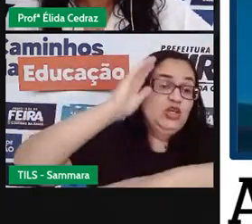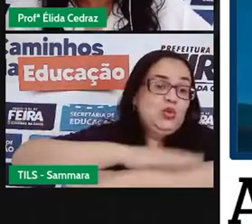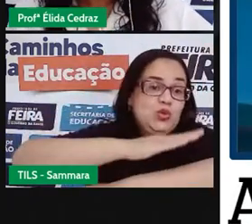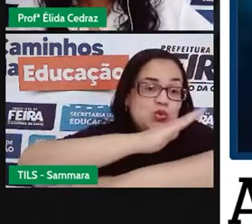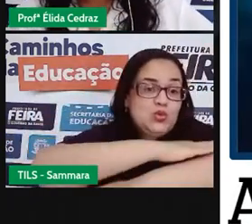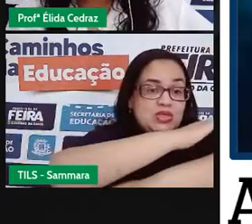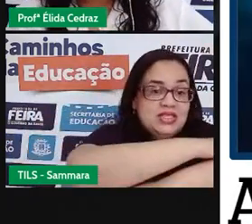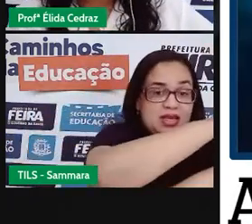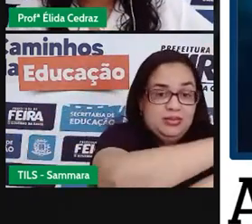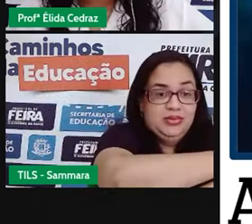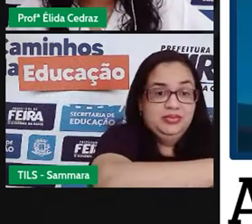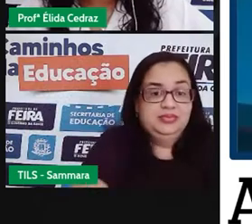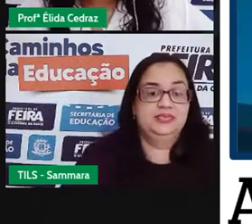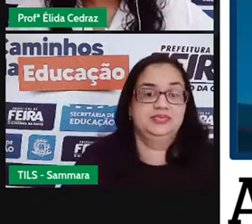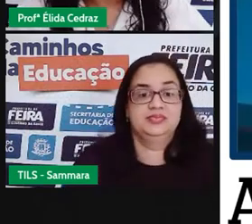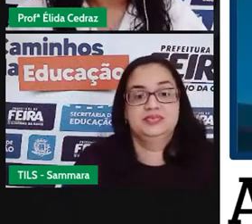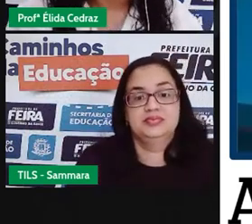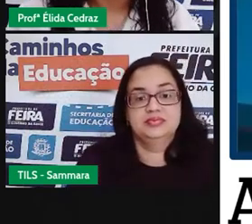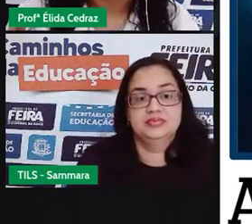e o sapo.